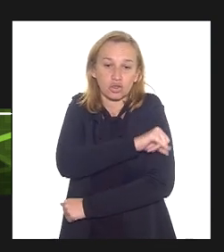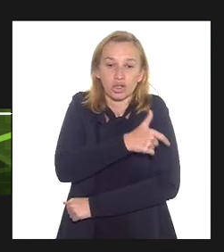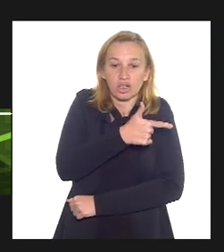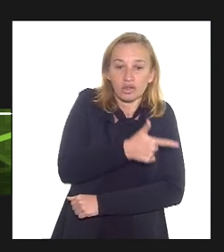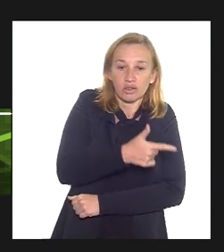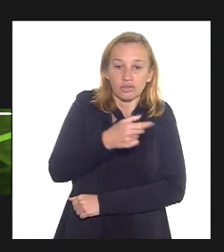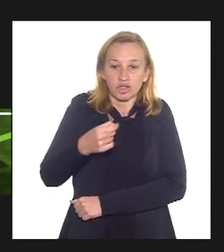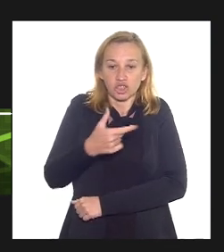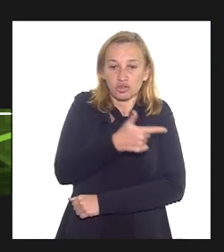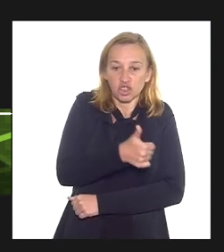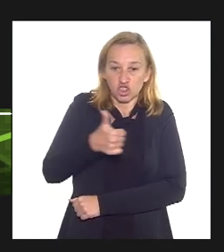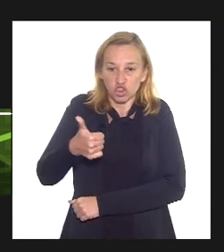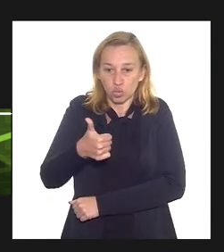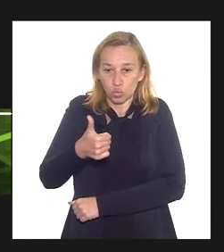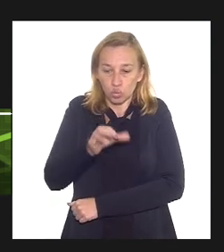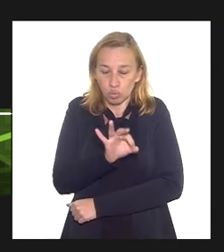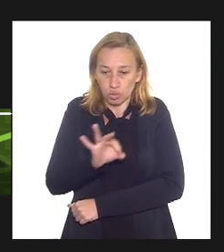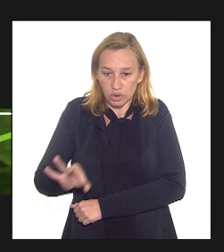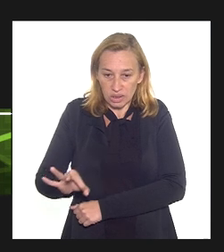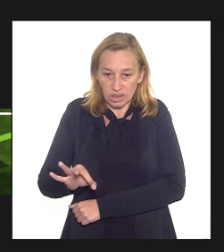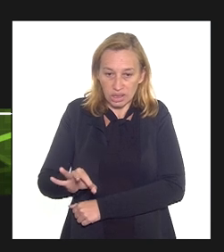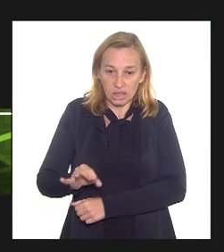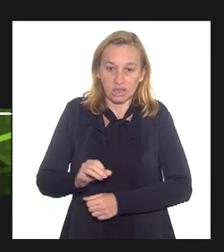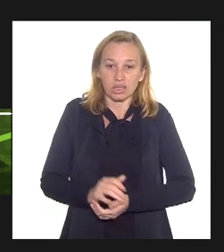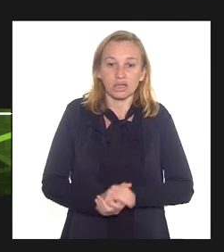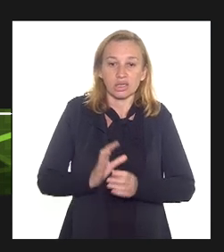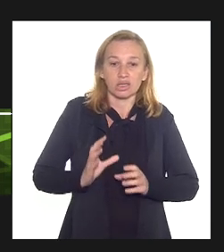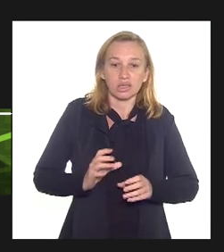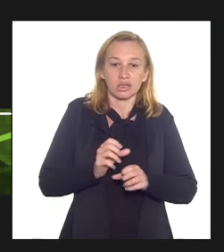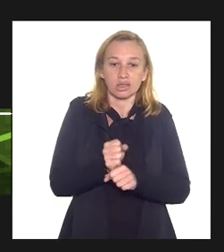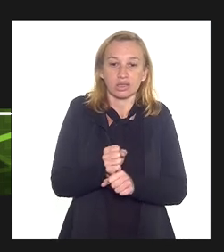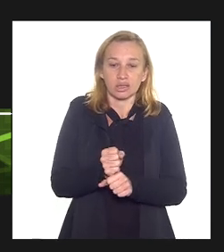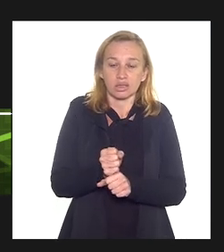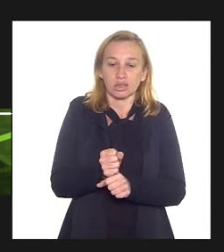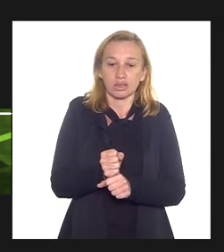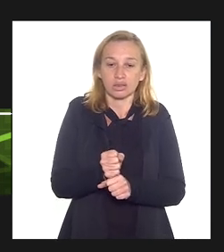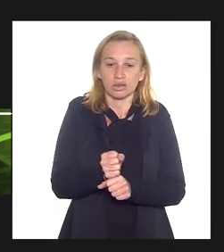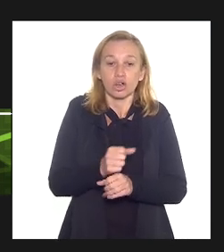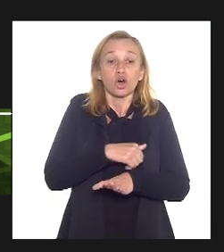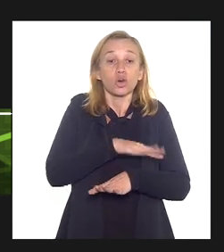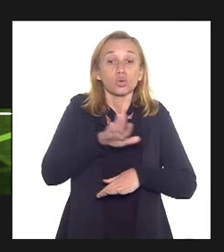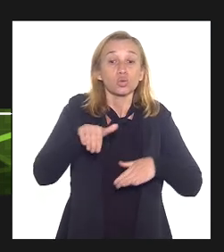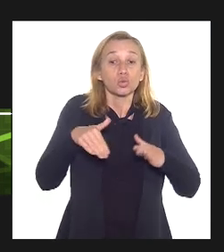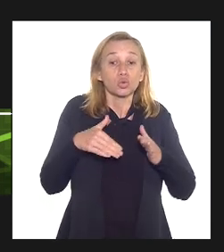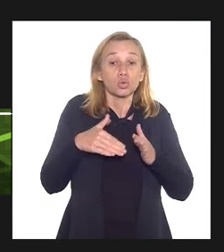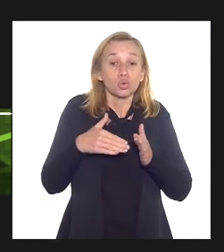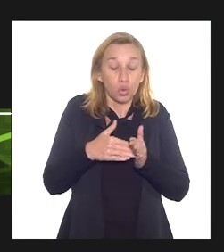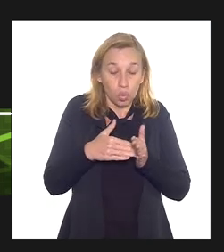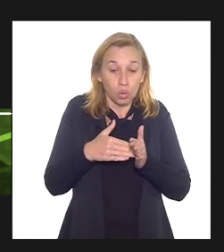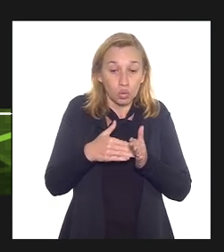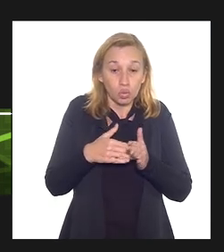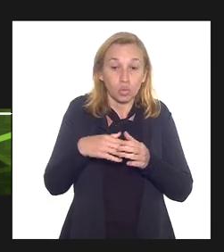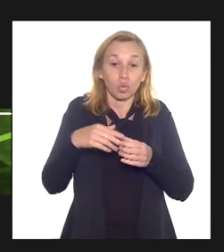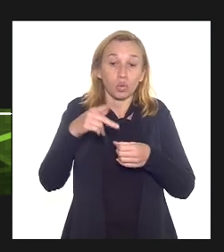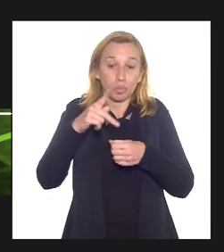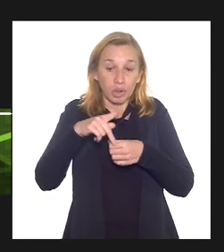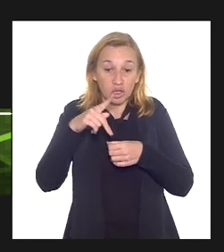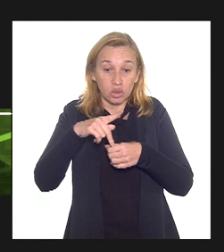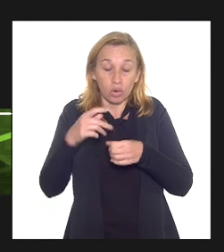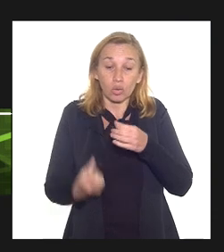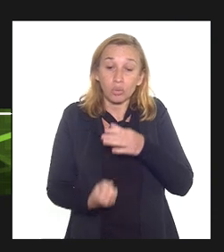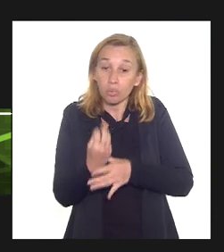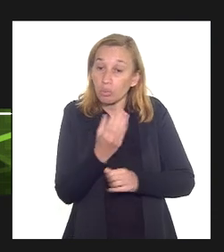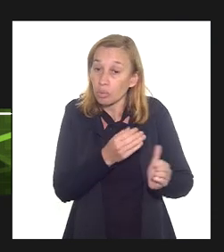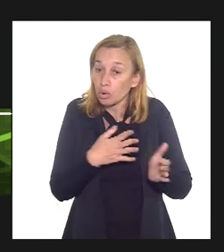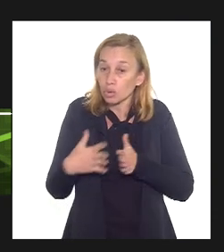% operações tributadas que geram de todo oriundos todo o petróleo produzido